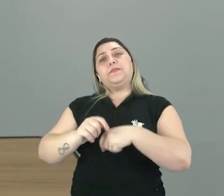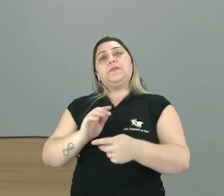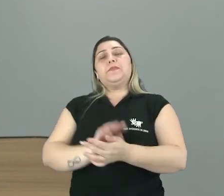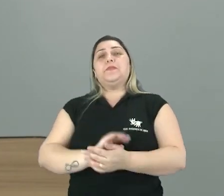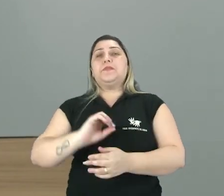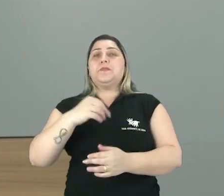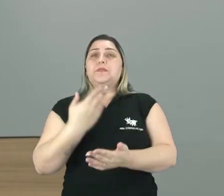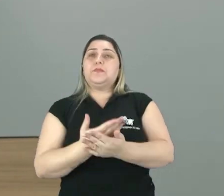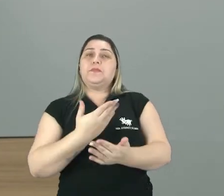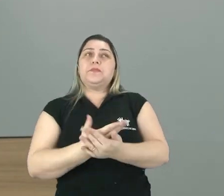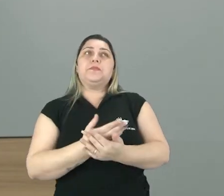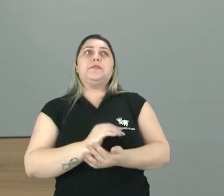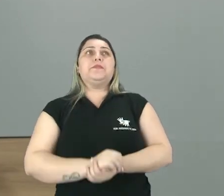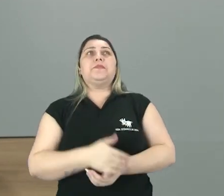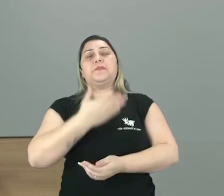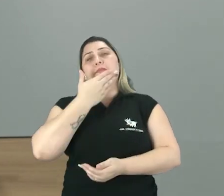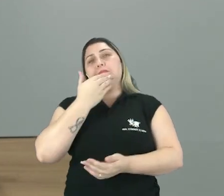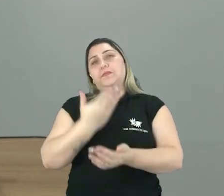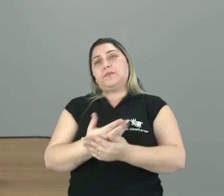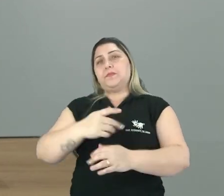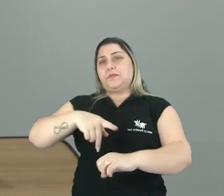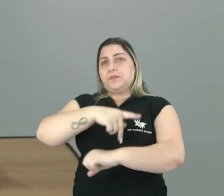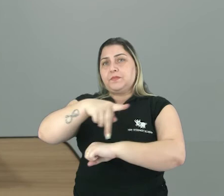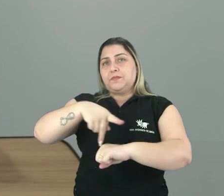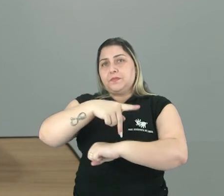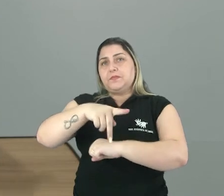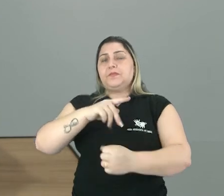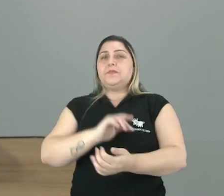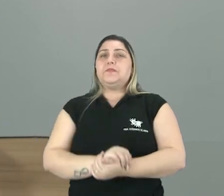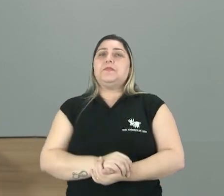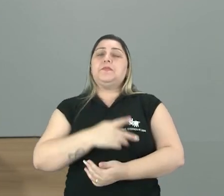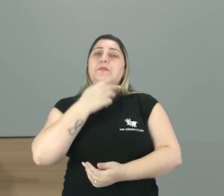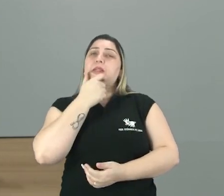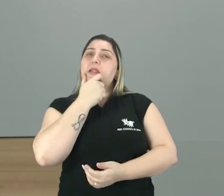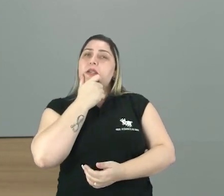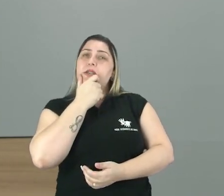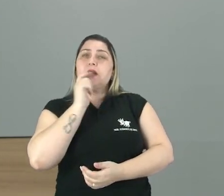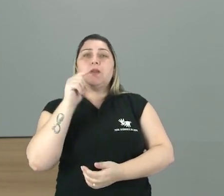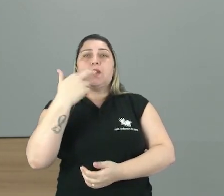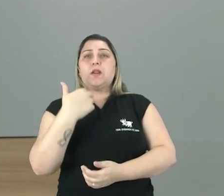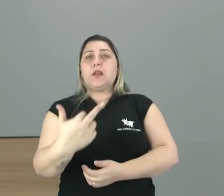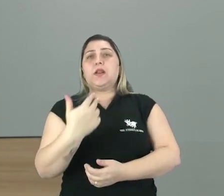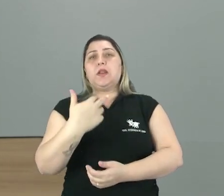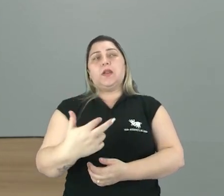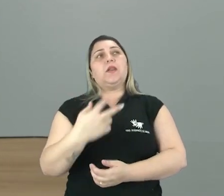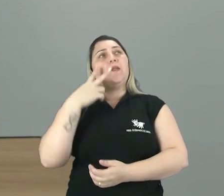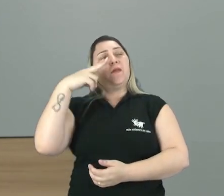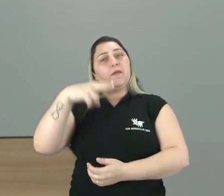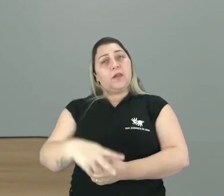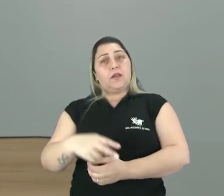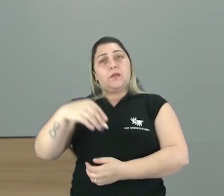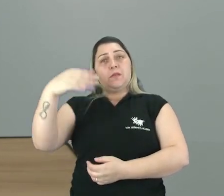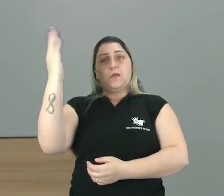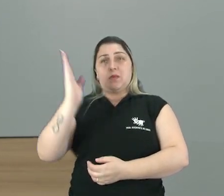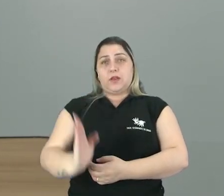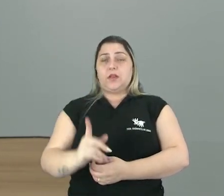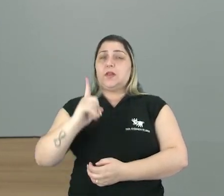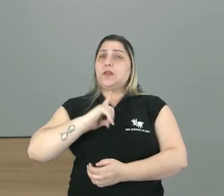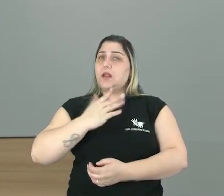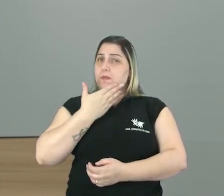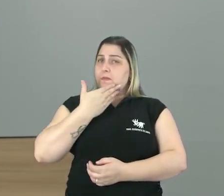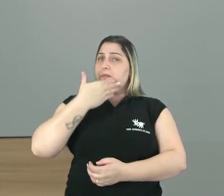estudar também. Ah. Melhor estudar num país. Que fala inglês. Ou outra língua. Quando a gente veio para o Brasil. A gente tem melhores